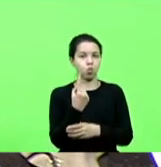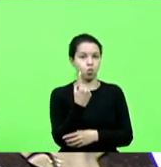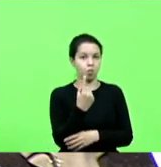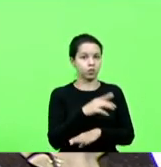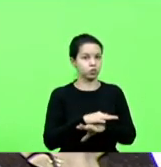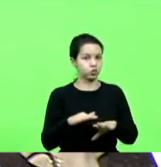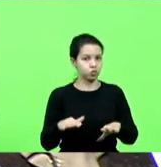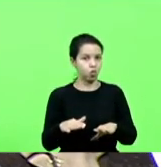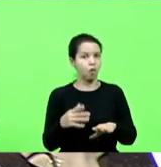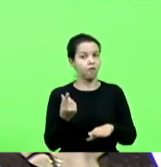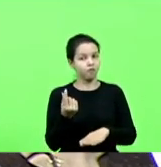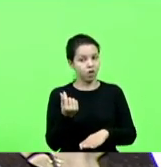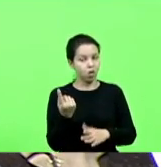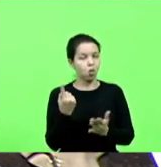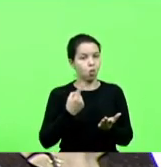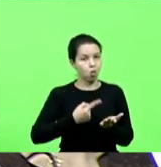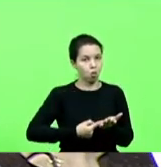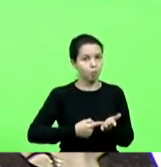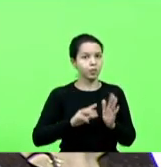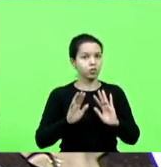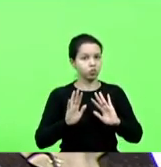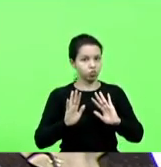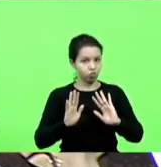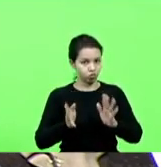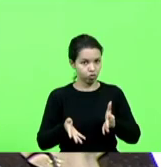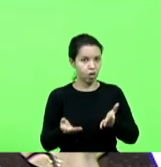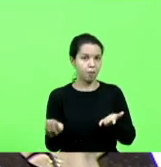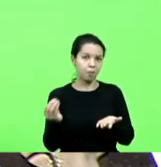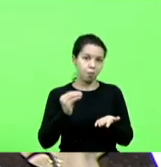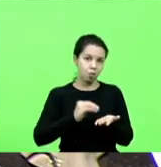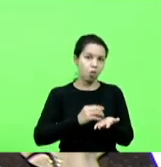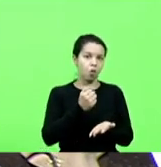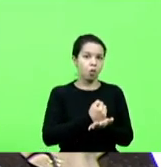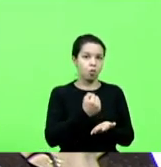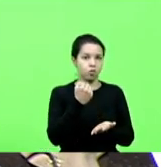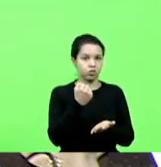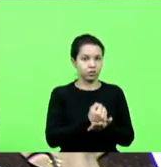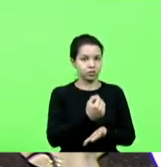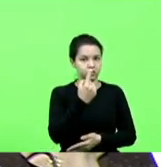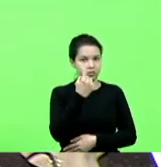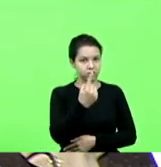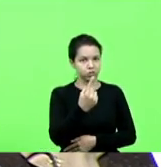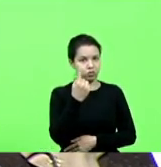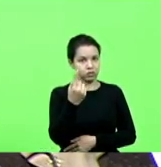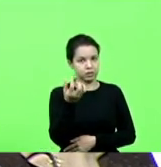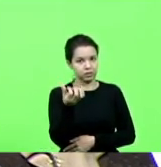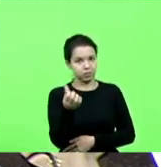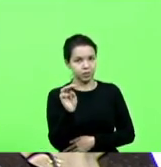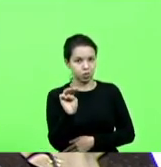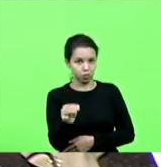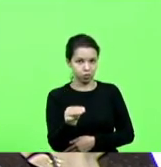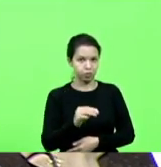já pré-determinado aqui, estipulado no contrato de 116 milhões. Eu tenho uma